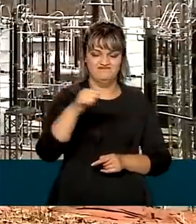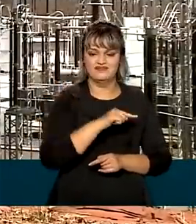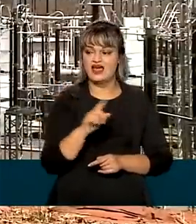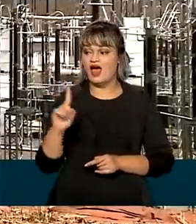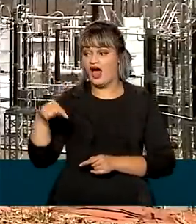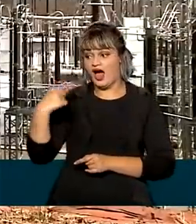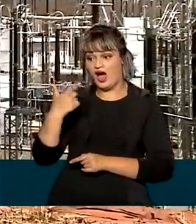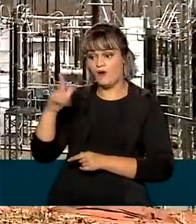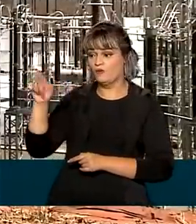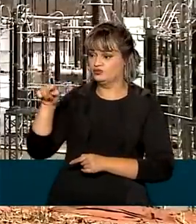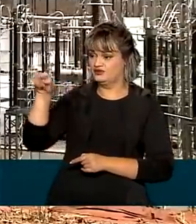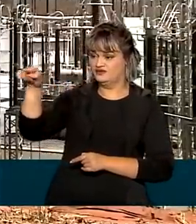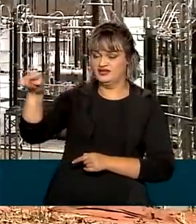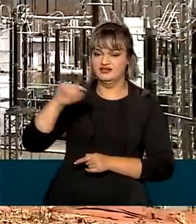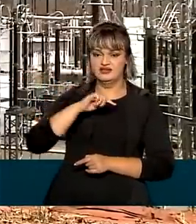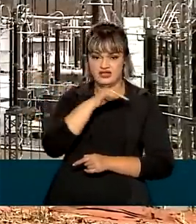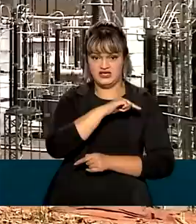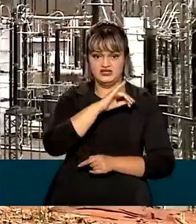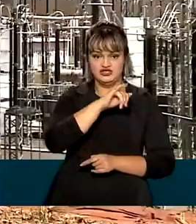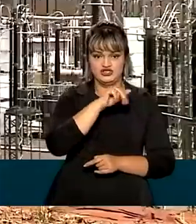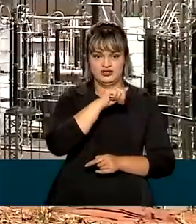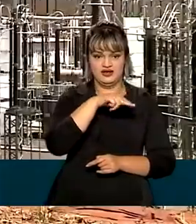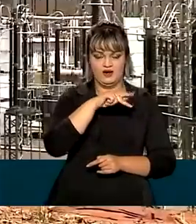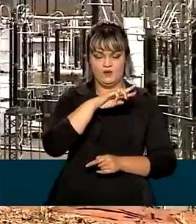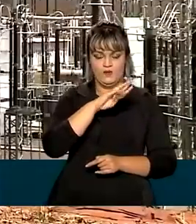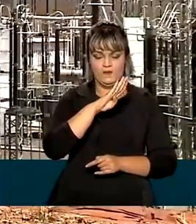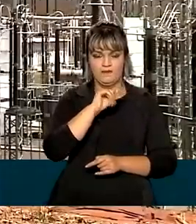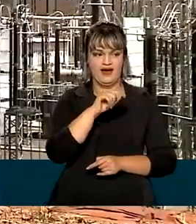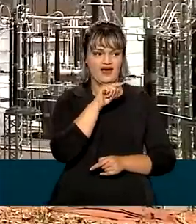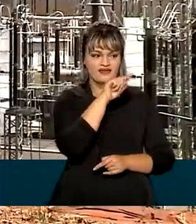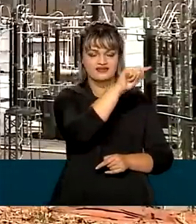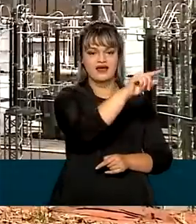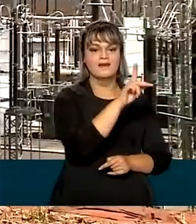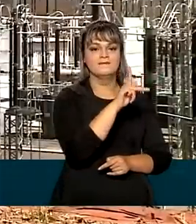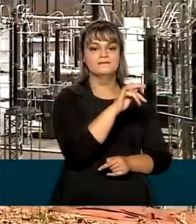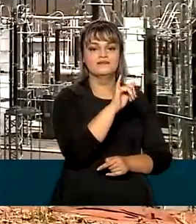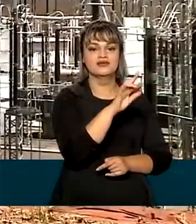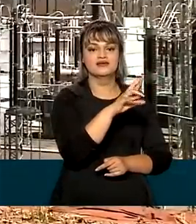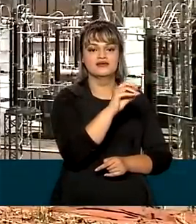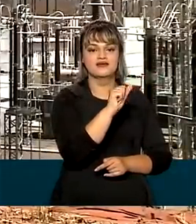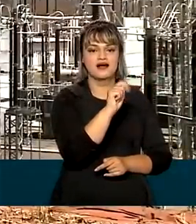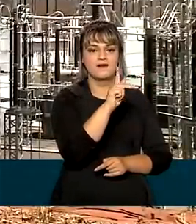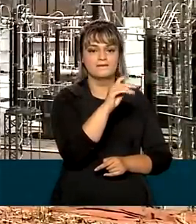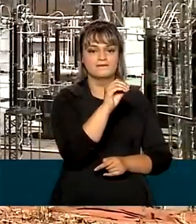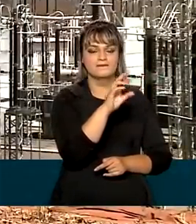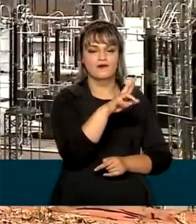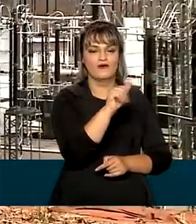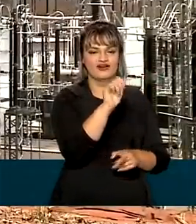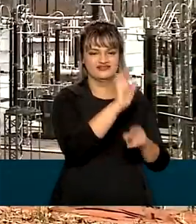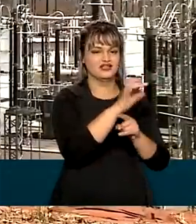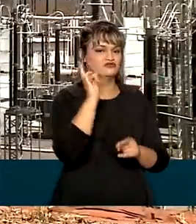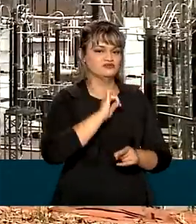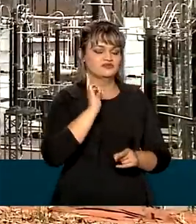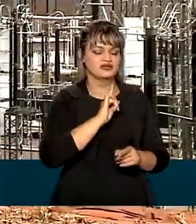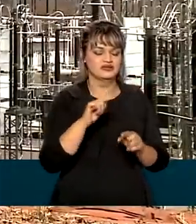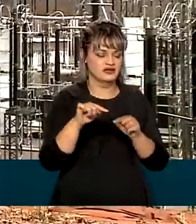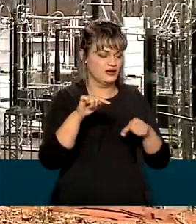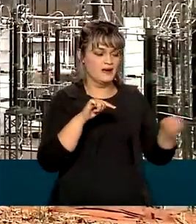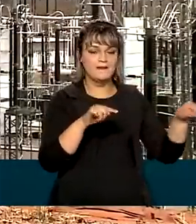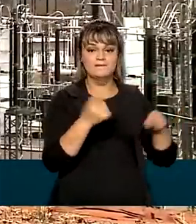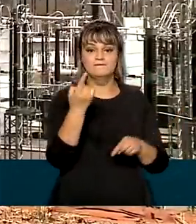segunda linha sai aqui de Janaúba até Pirapora, também em Minas Gerais. A capacidade é de 1.600